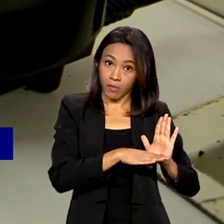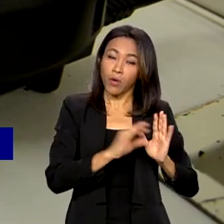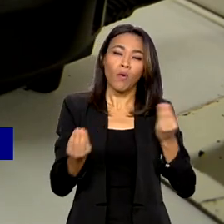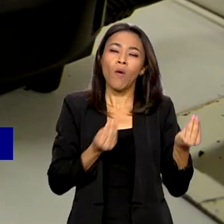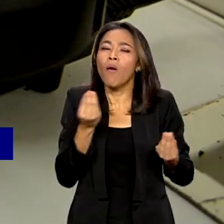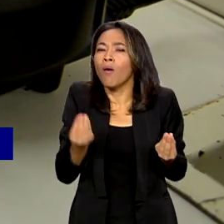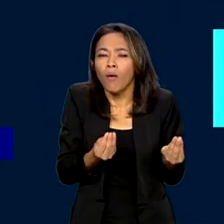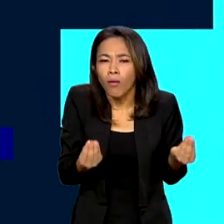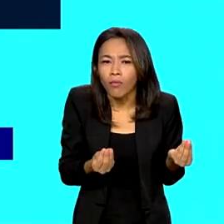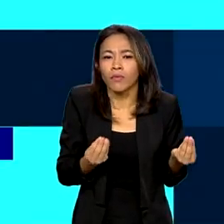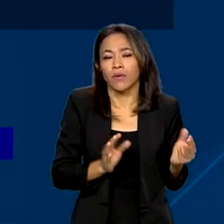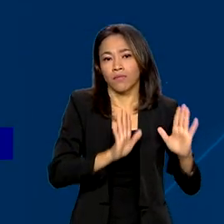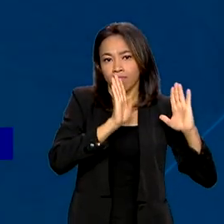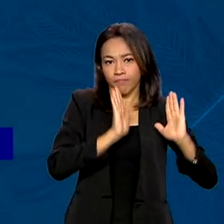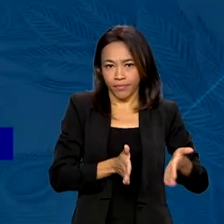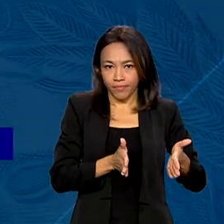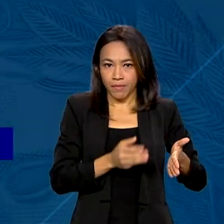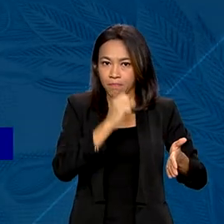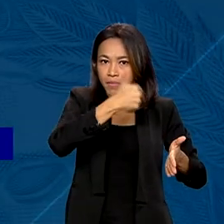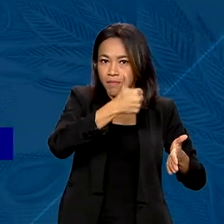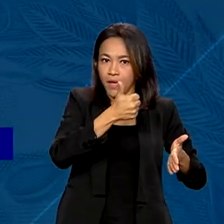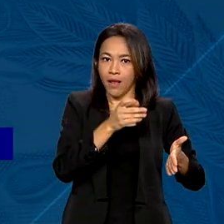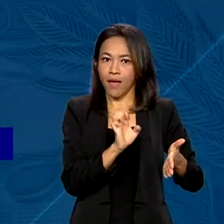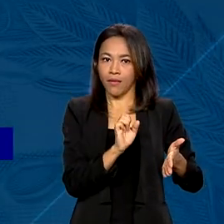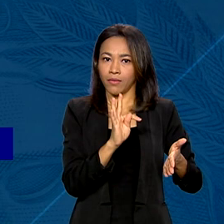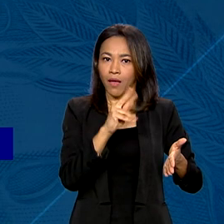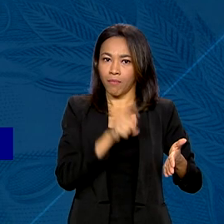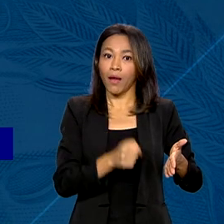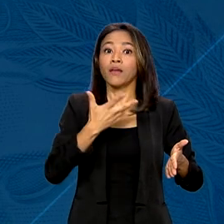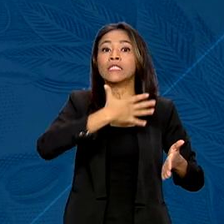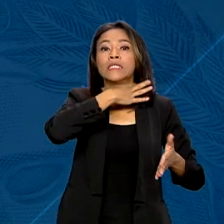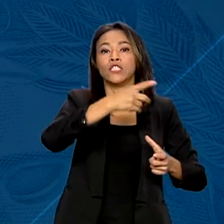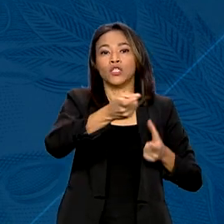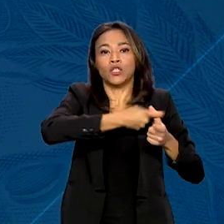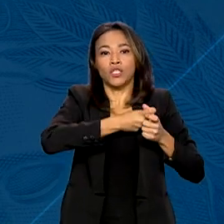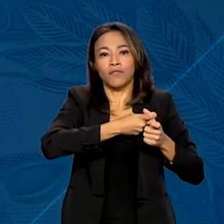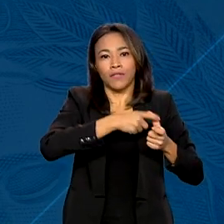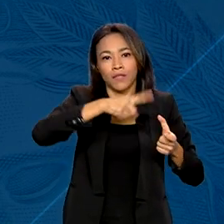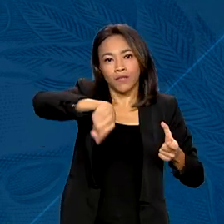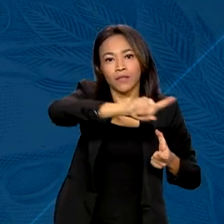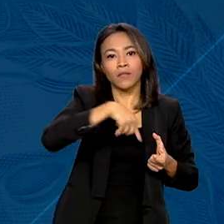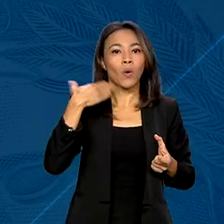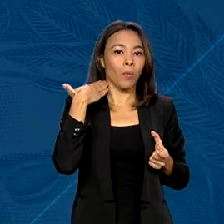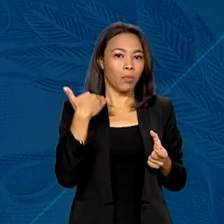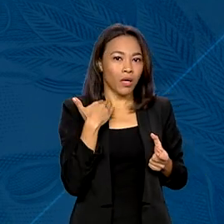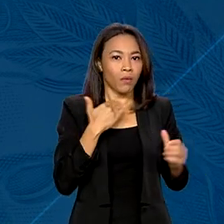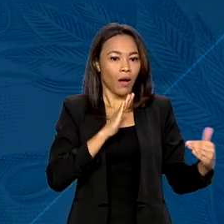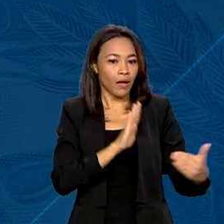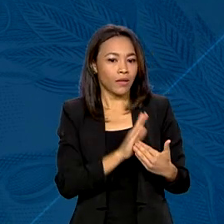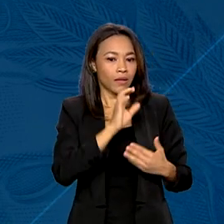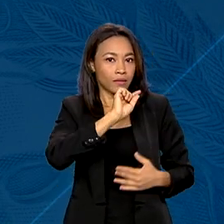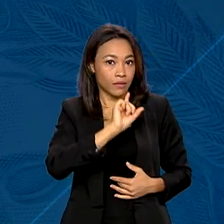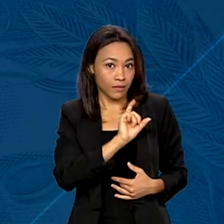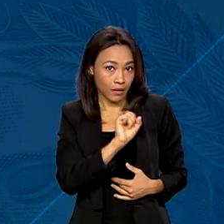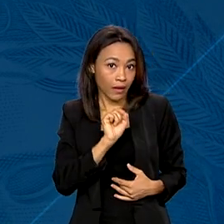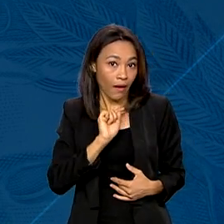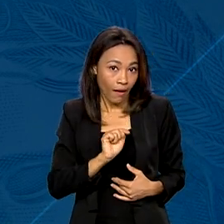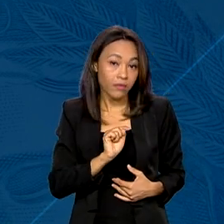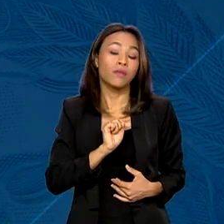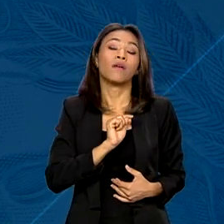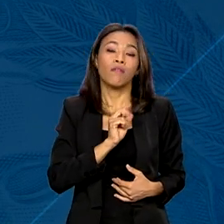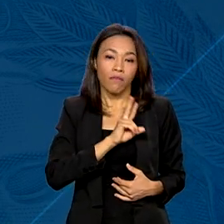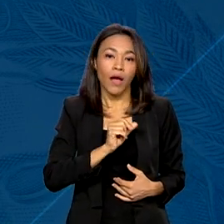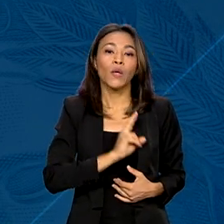seguinte forma. Nesta primeira etapa, quem tem dívidas com instituições financeiras de até R$ vai